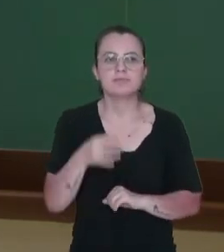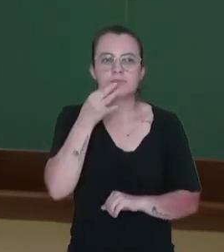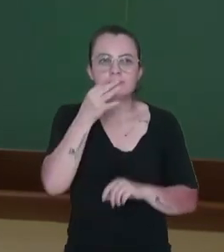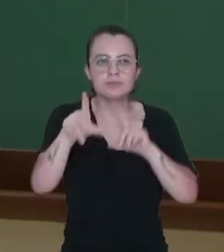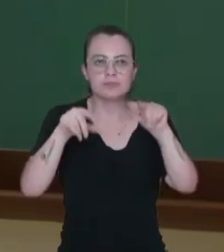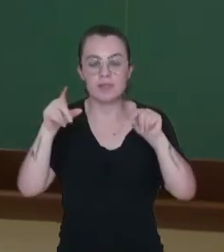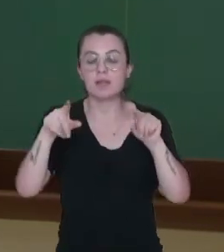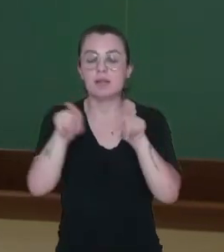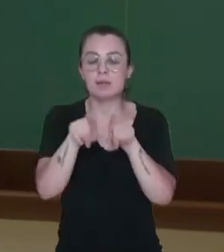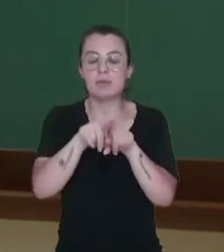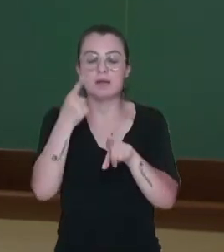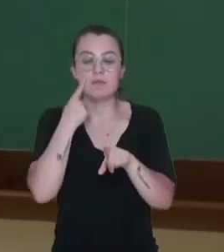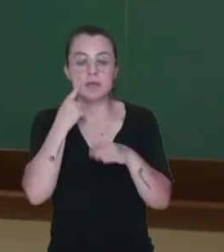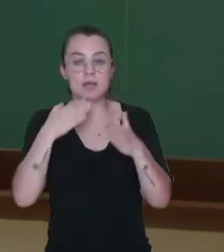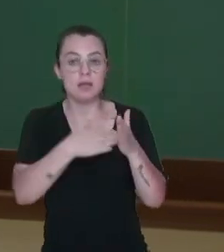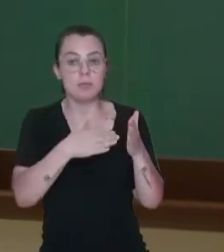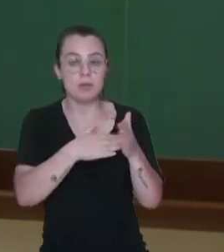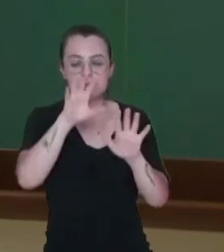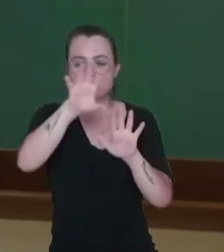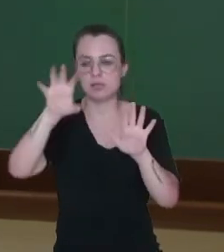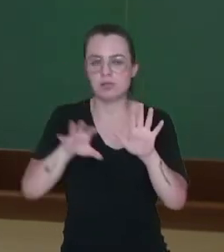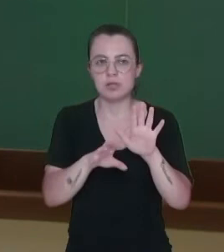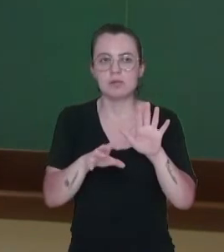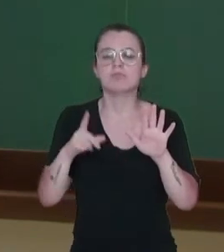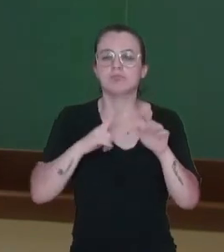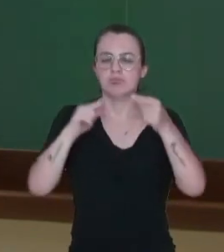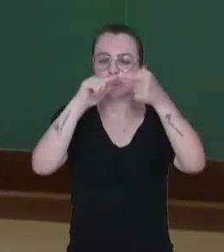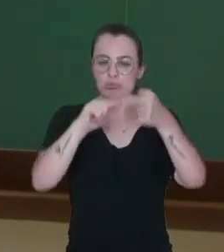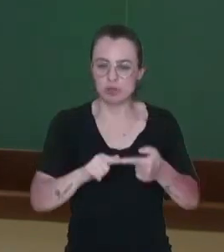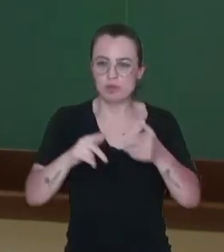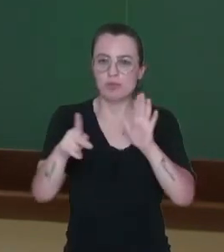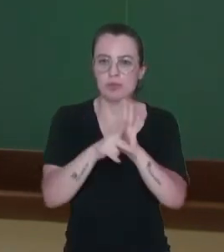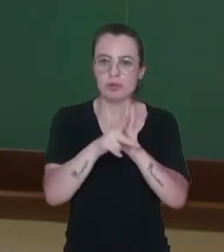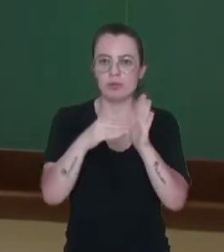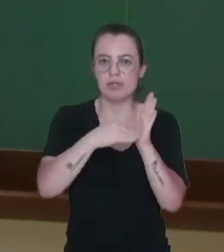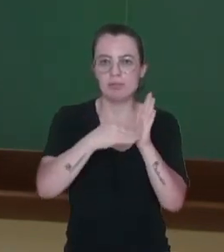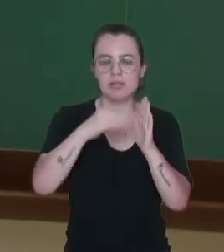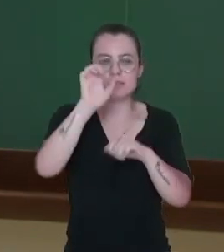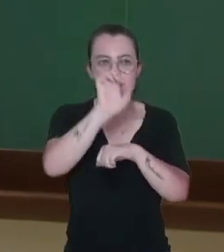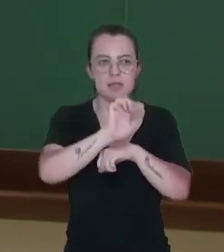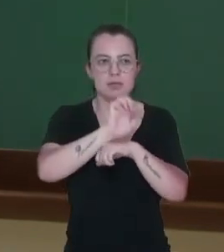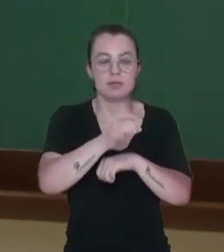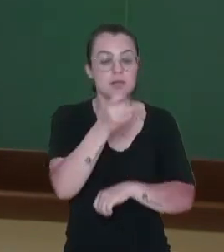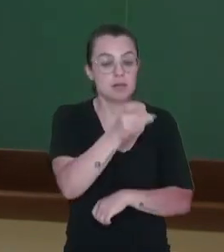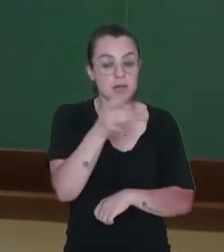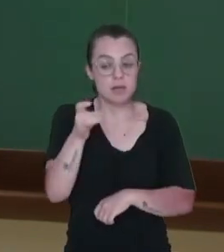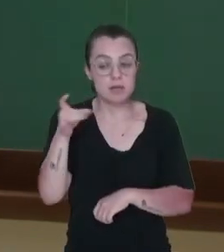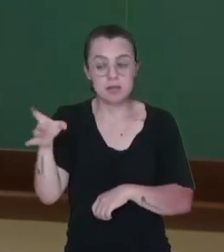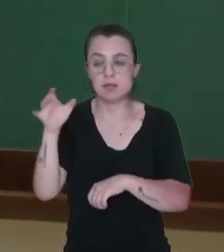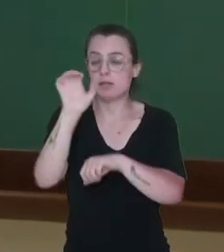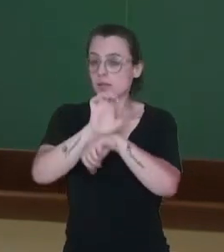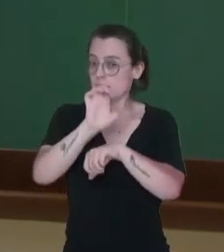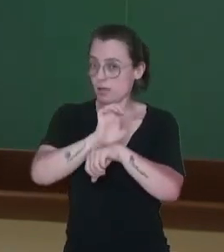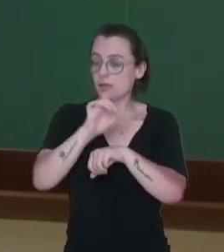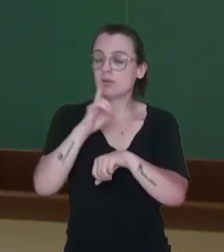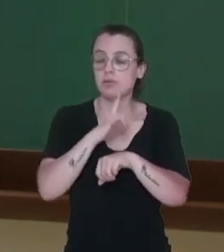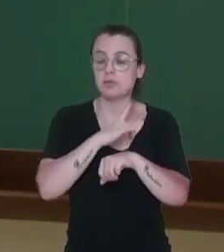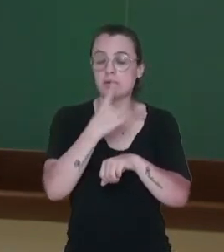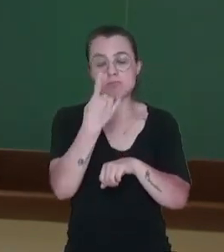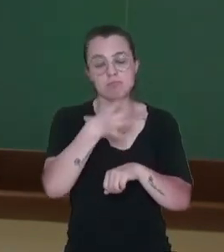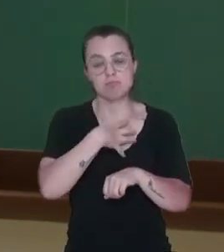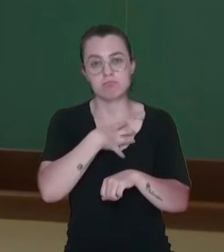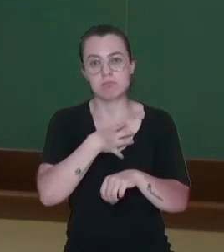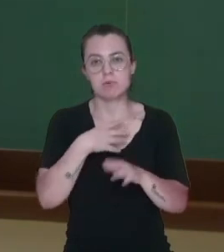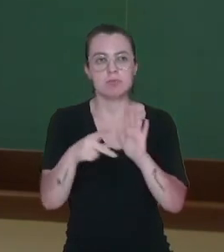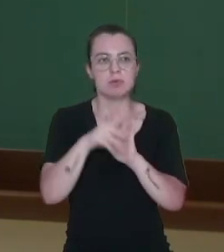Os limites das regiões coincidem com os limites dos estados. Então, cada estado ficou ali numa determinada região, né,